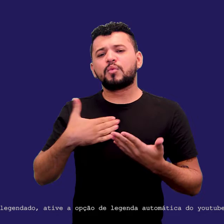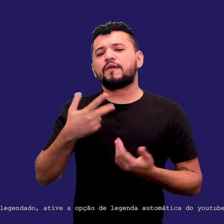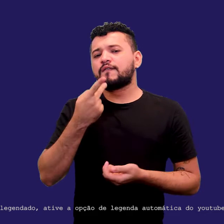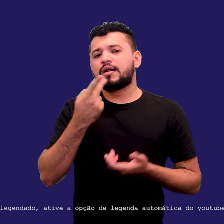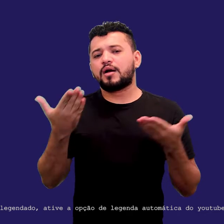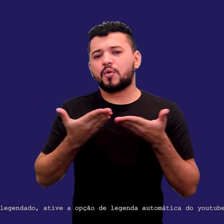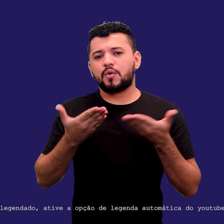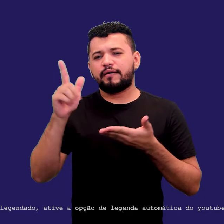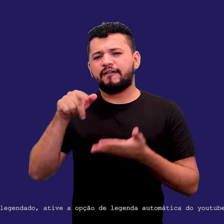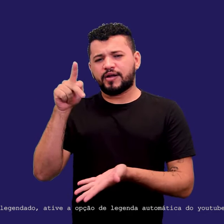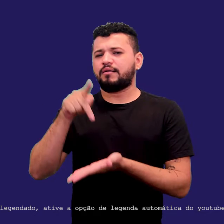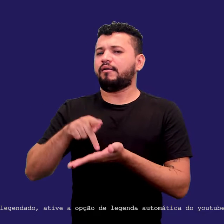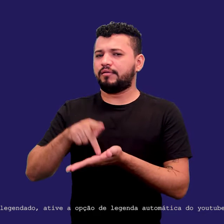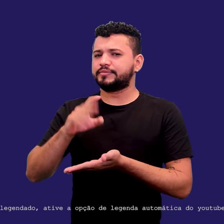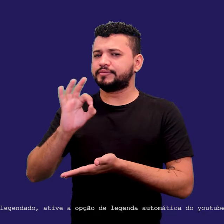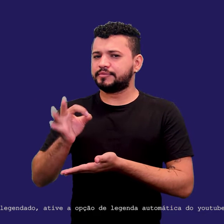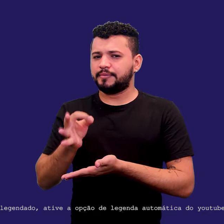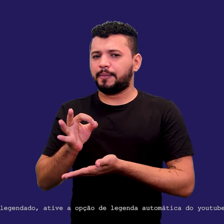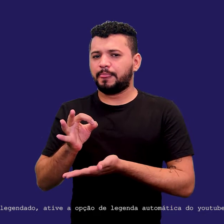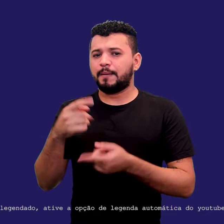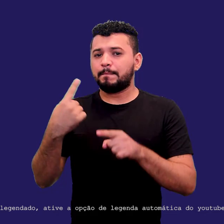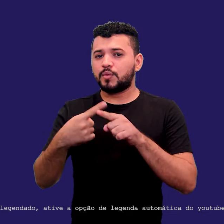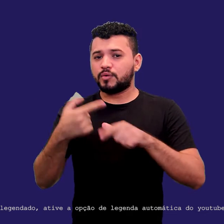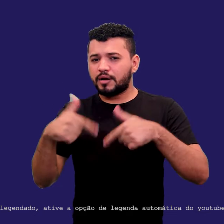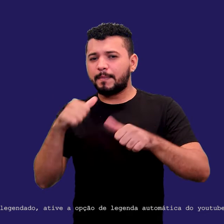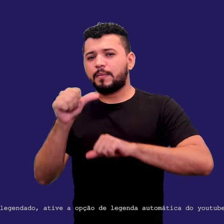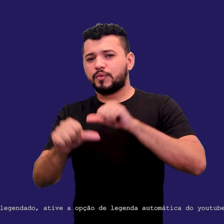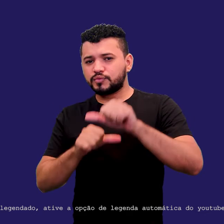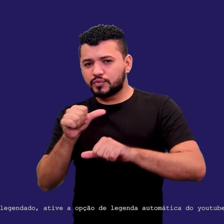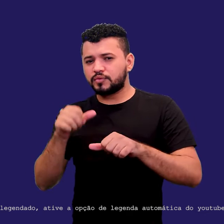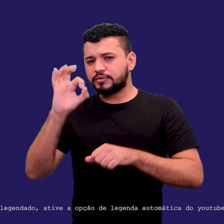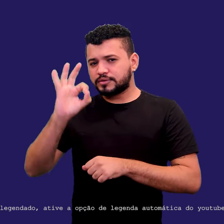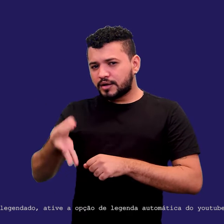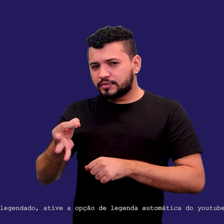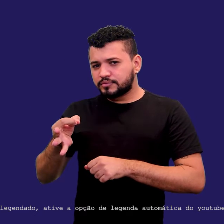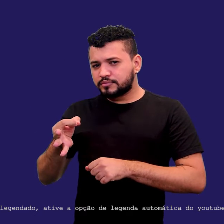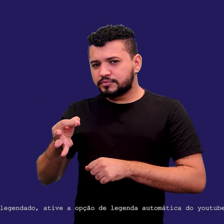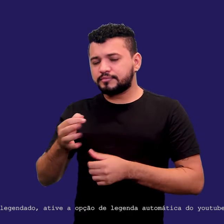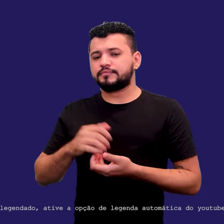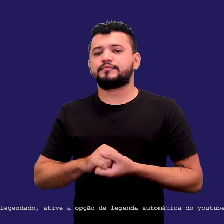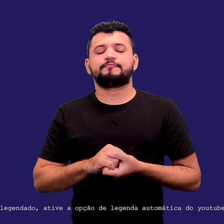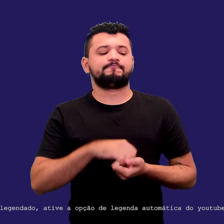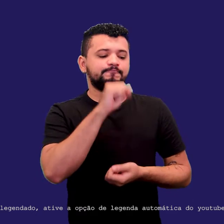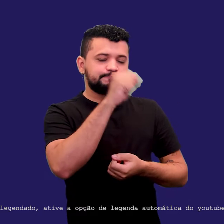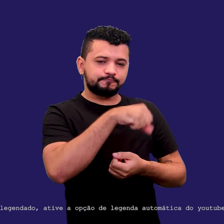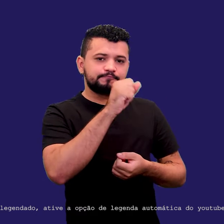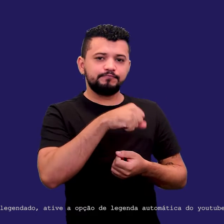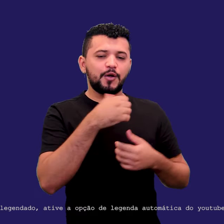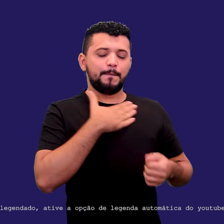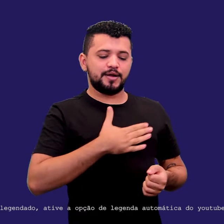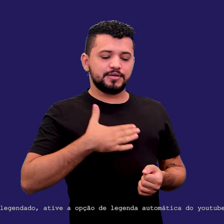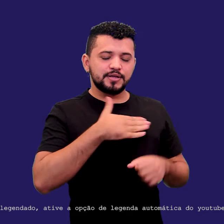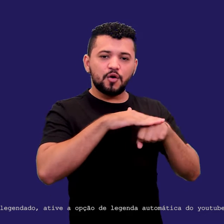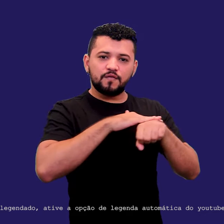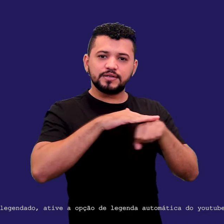acabei de falar aqui é bem verdade mesmo, né? O mercado mudou e as nossas habilidades também, né? Sim, Natália. Primeiro, é um